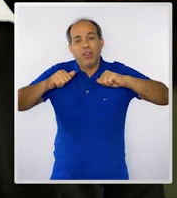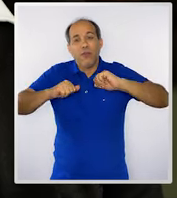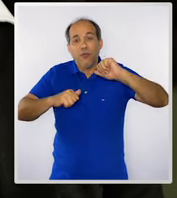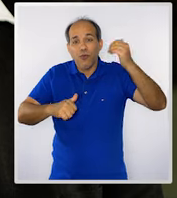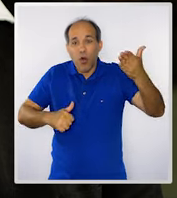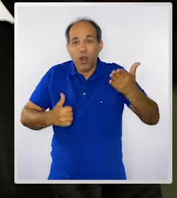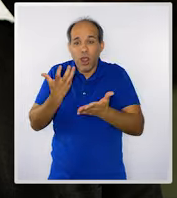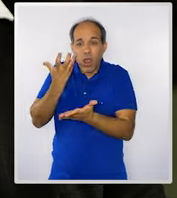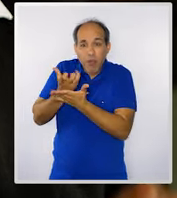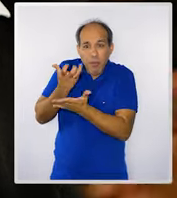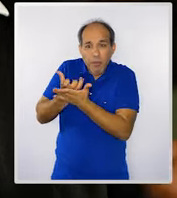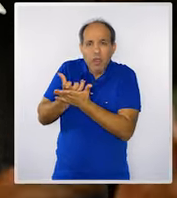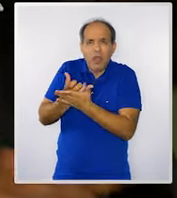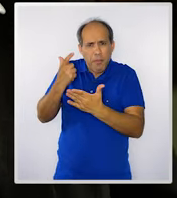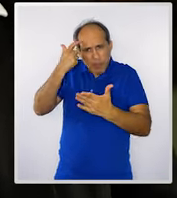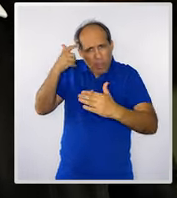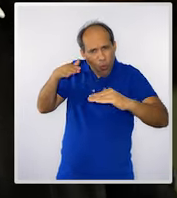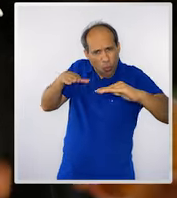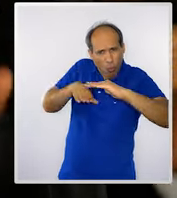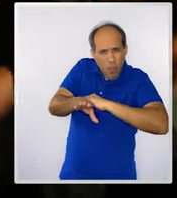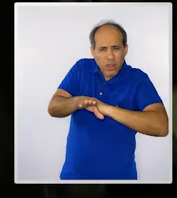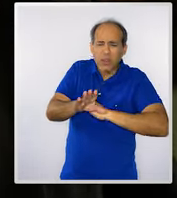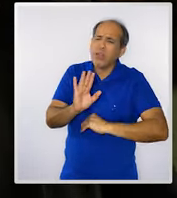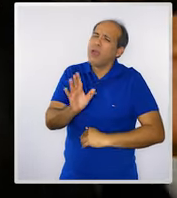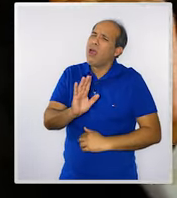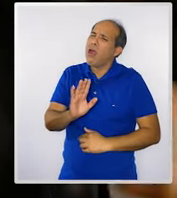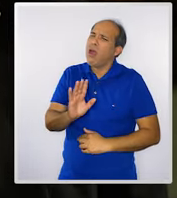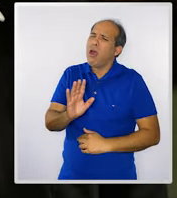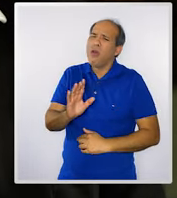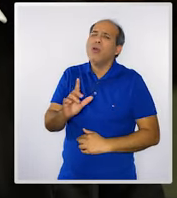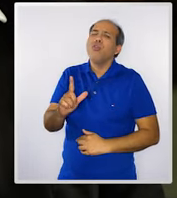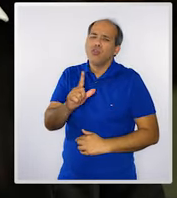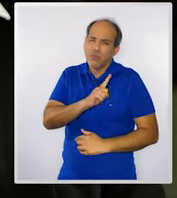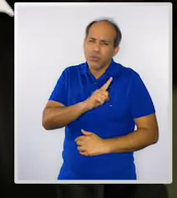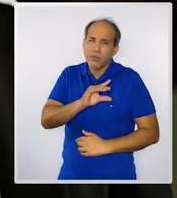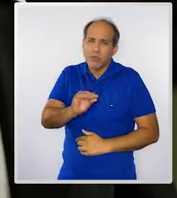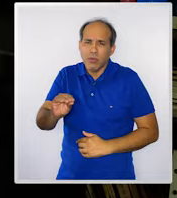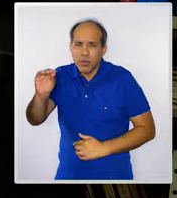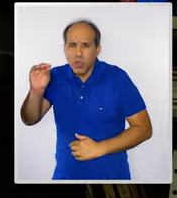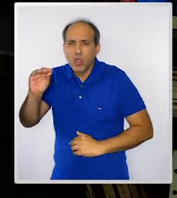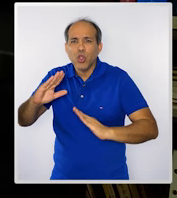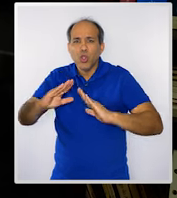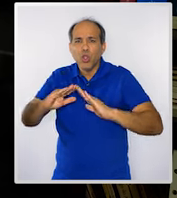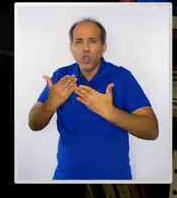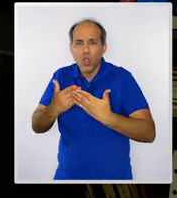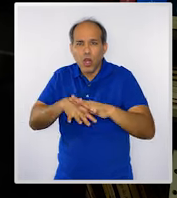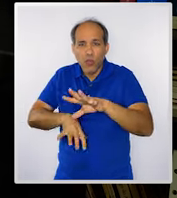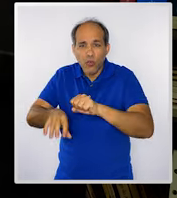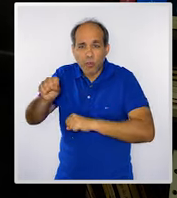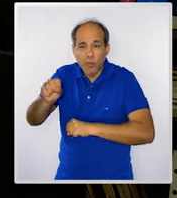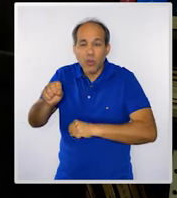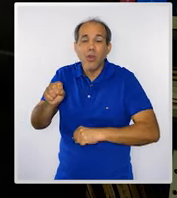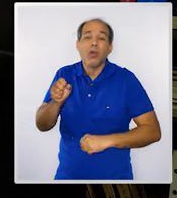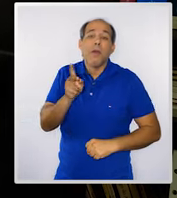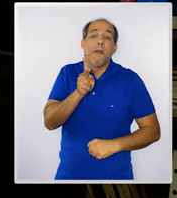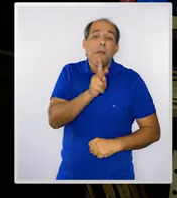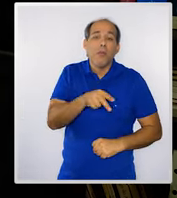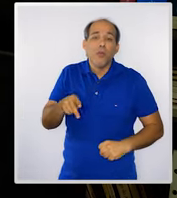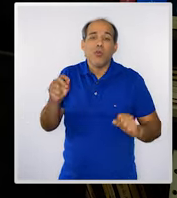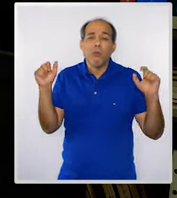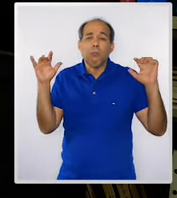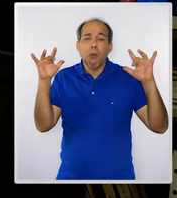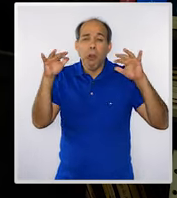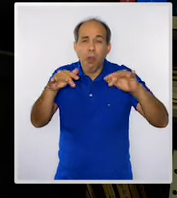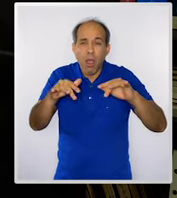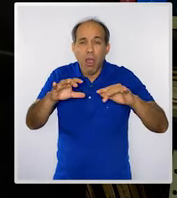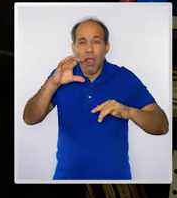Esse registro que foi feito, ele não fica ali guardado, ele é passado para a escola de formação, onde os professores